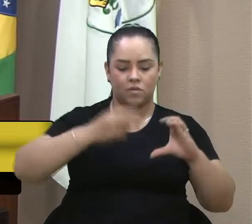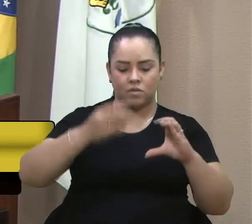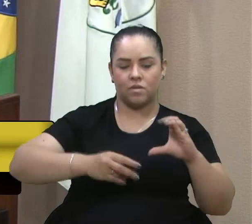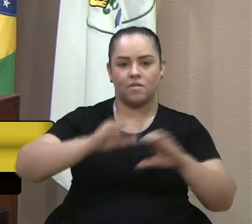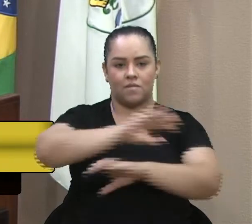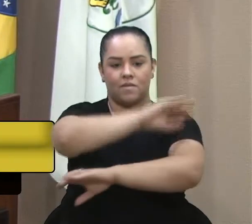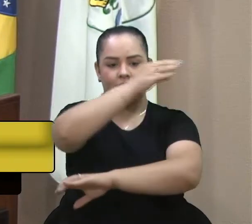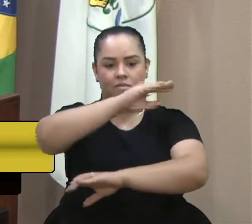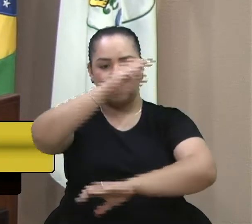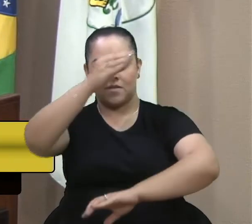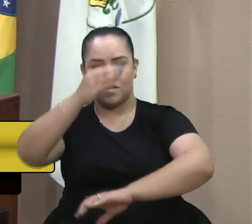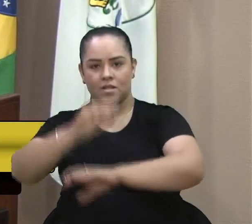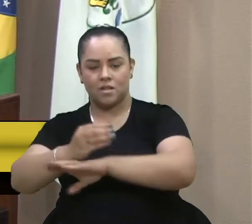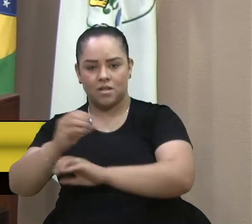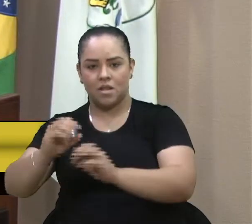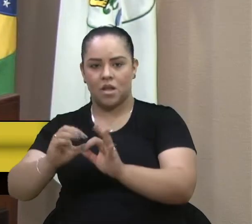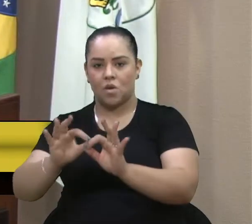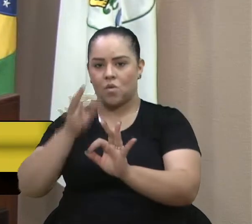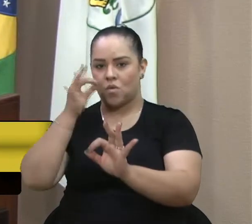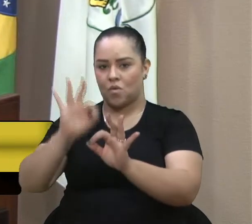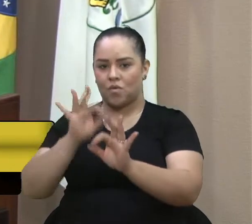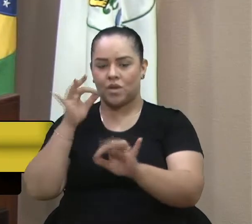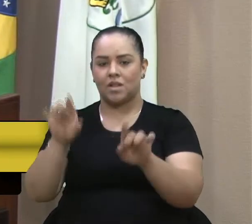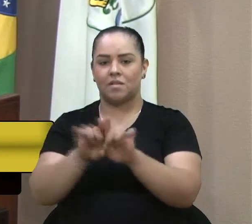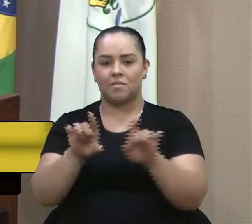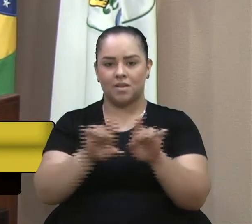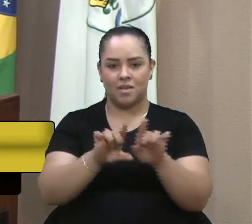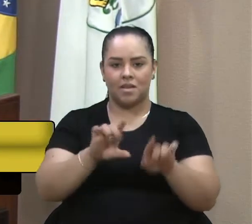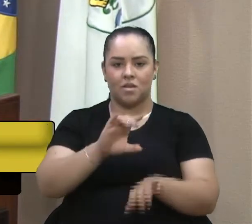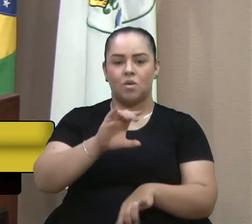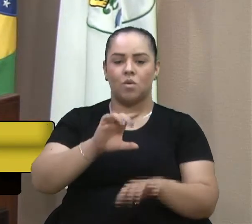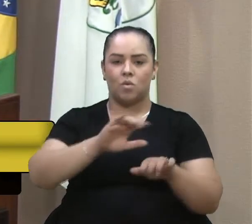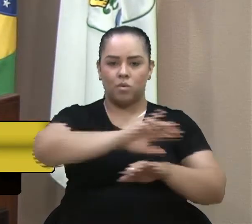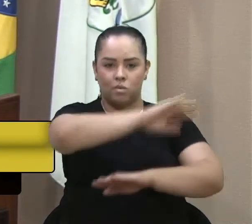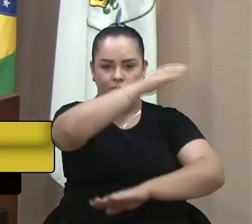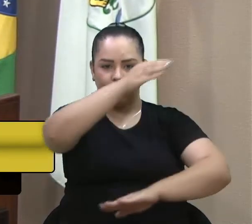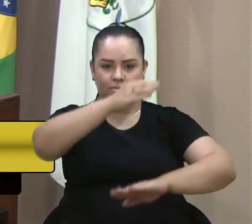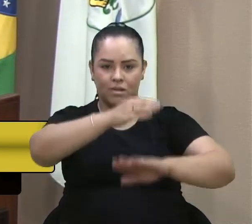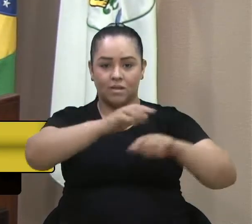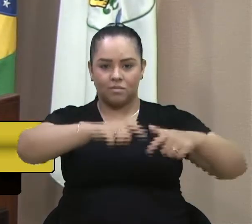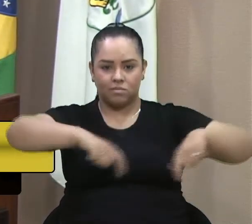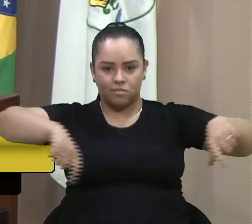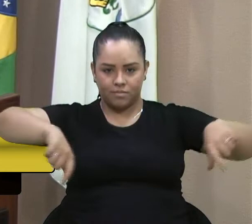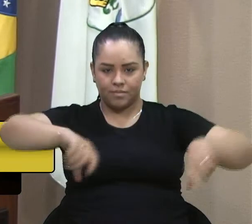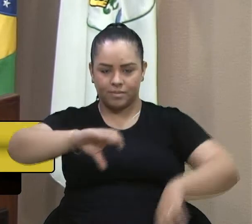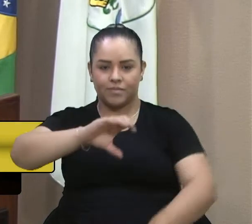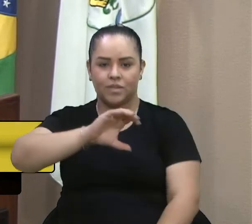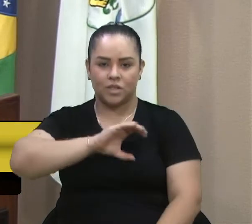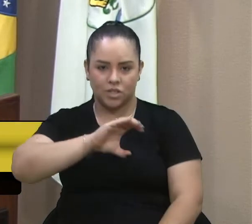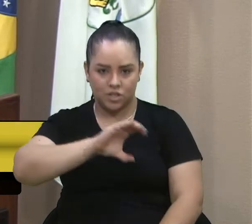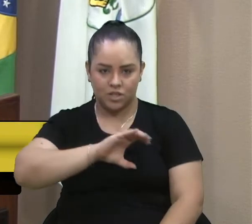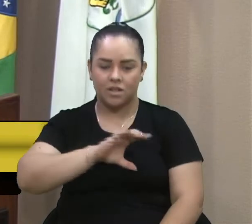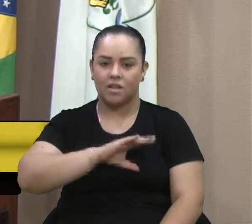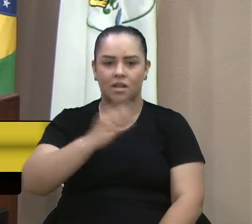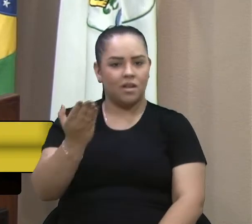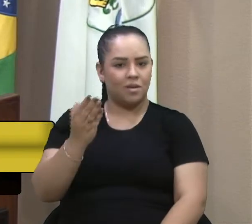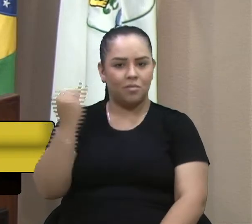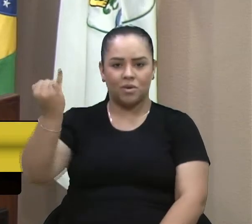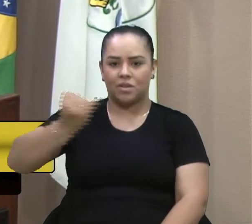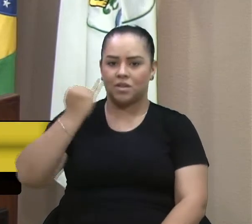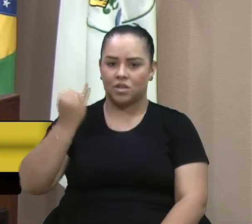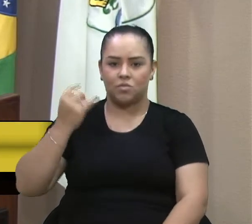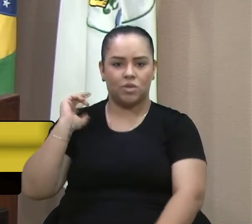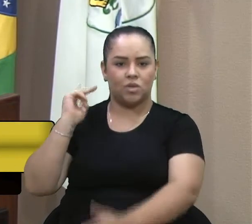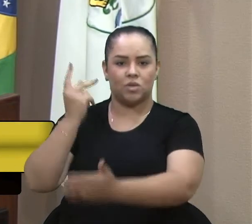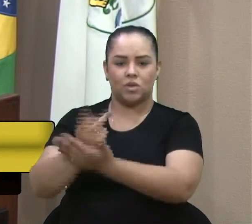Festa da Uva e o Estádio Centenário olha a representatividade que tem João Alberto Marquioro para a história da cidade de